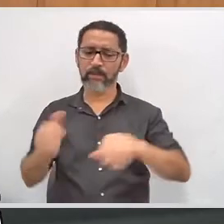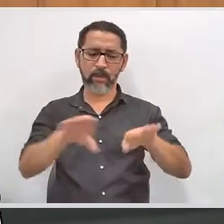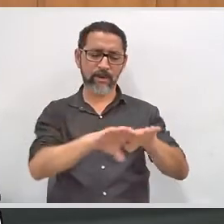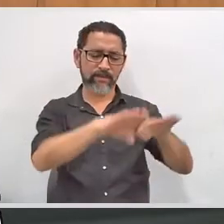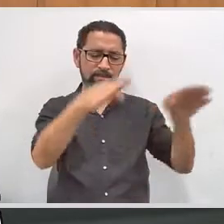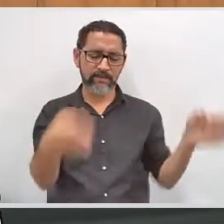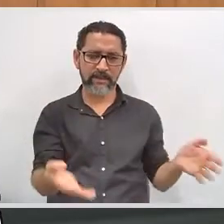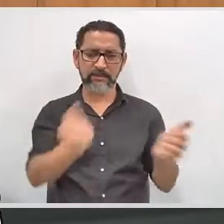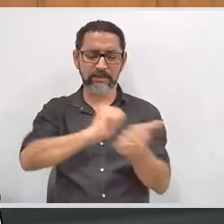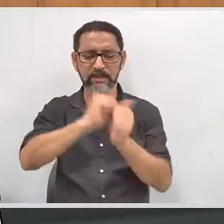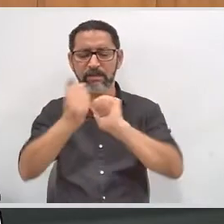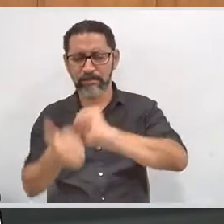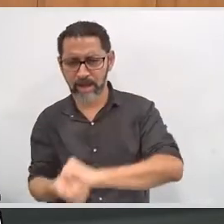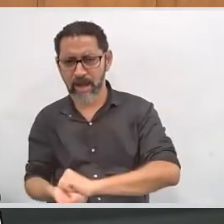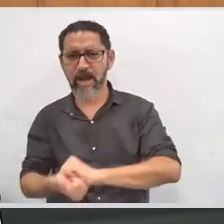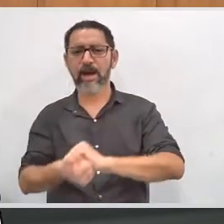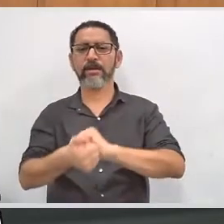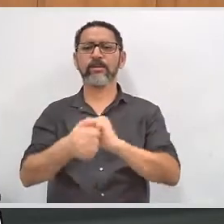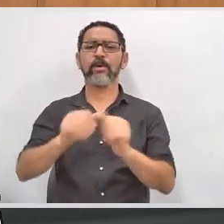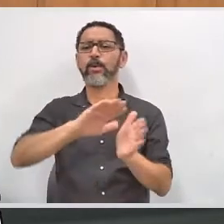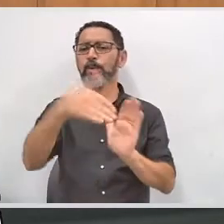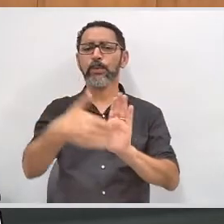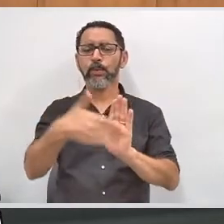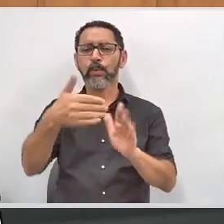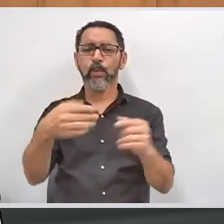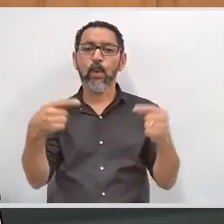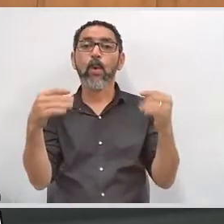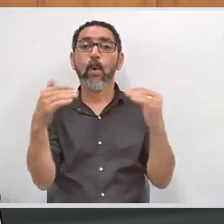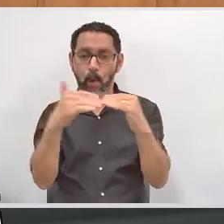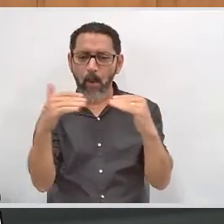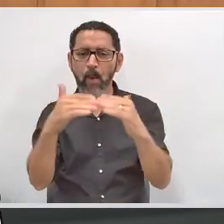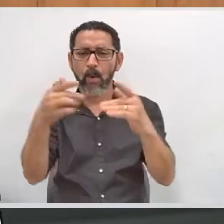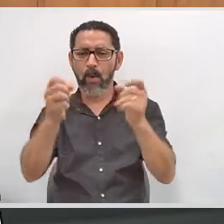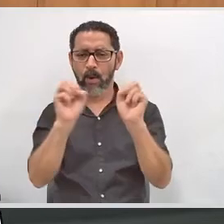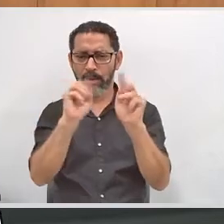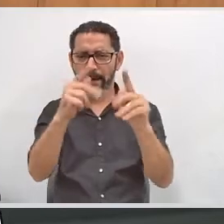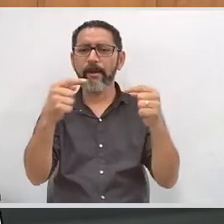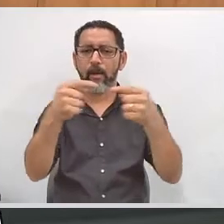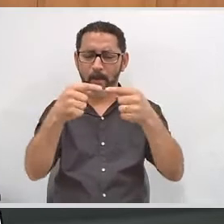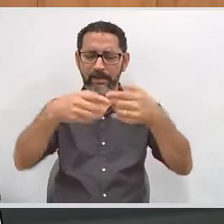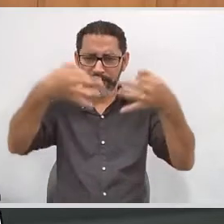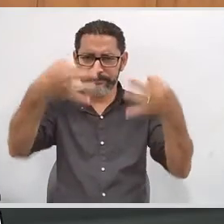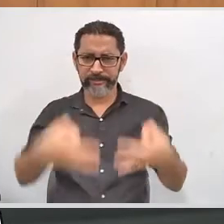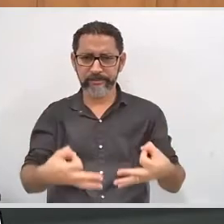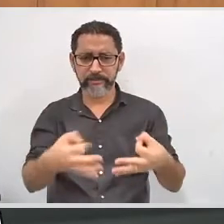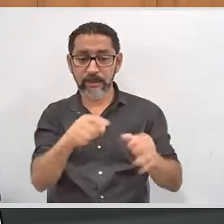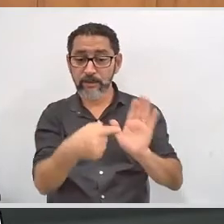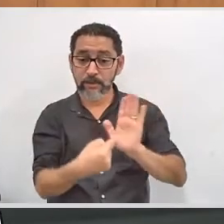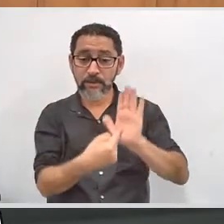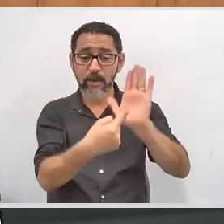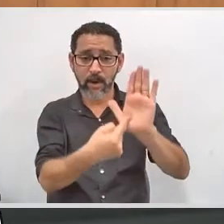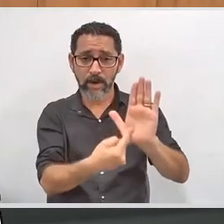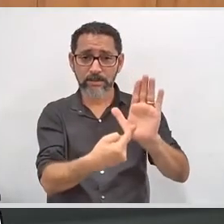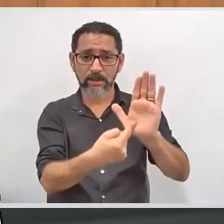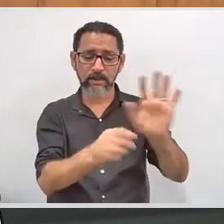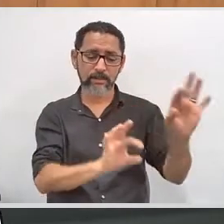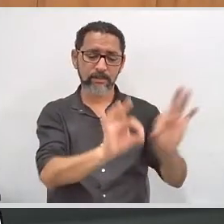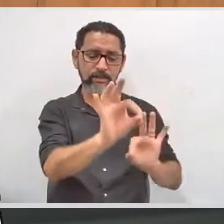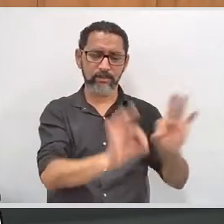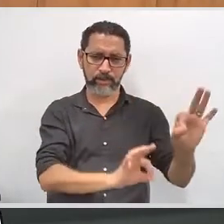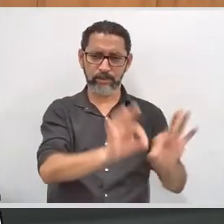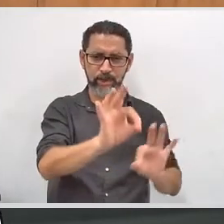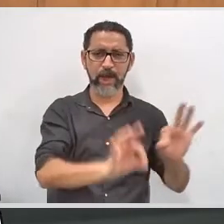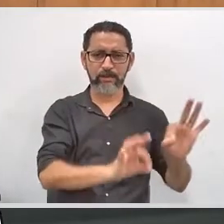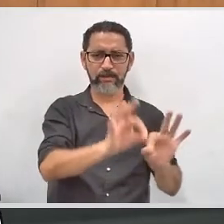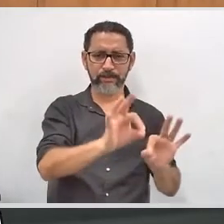uma forma a atender essa demobulação da pessoa ali no local, então, há uma preocupação constante, e isso representa esse